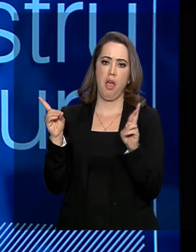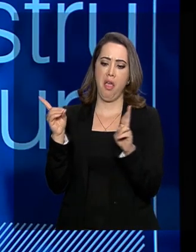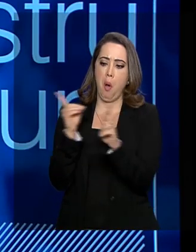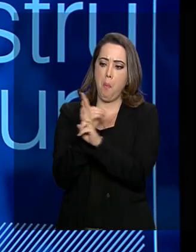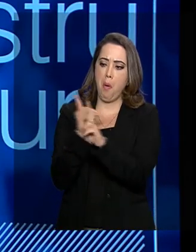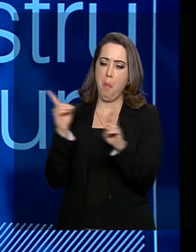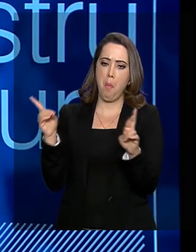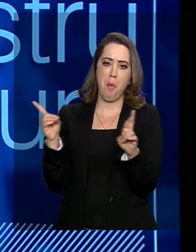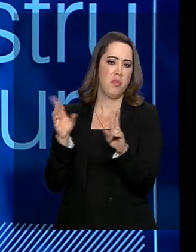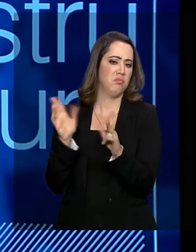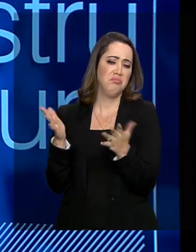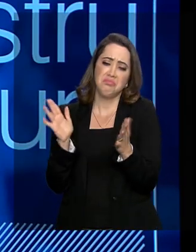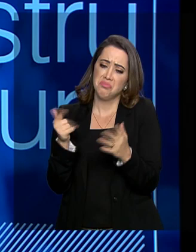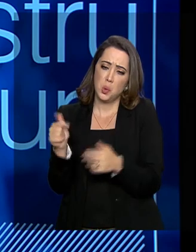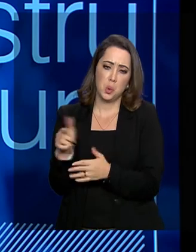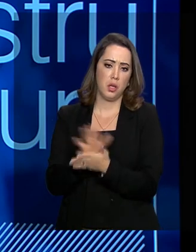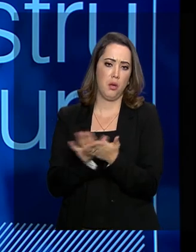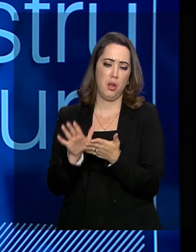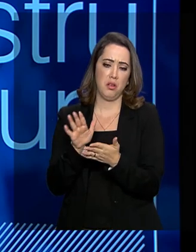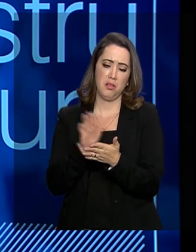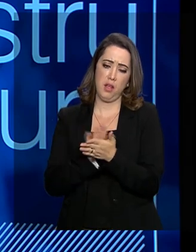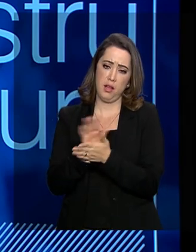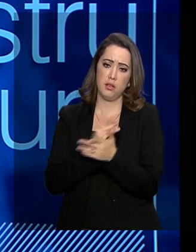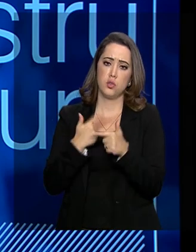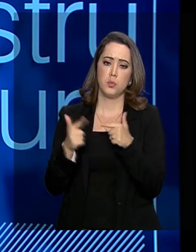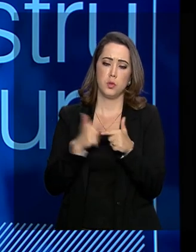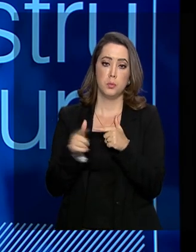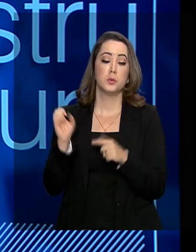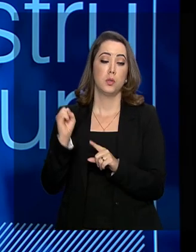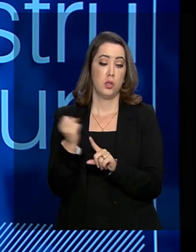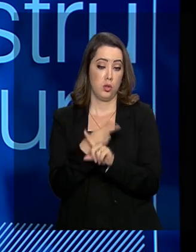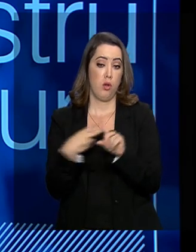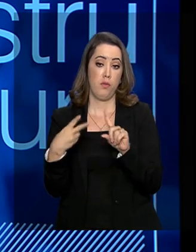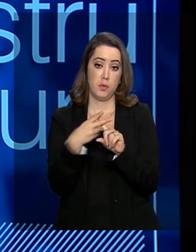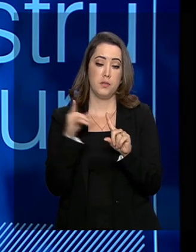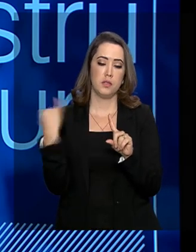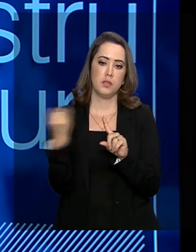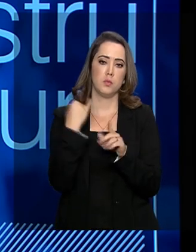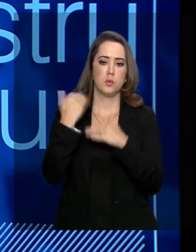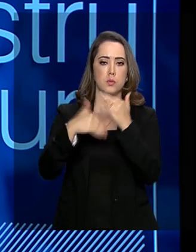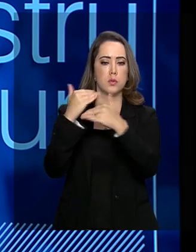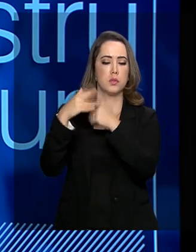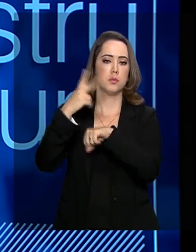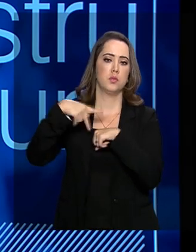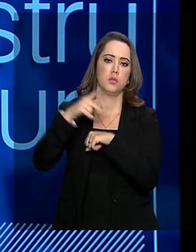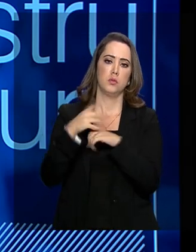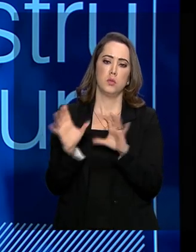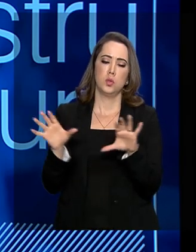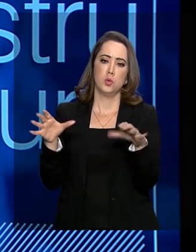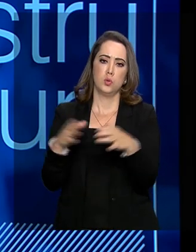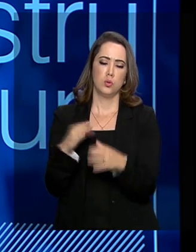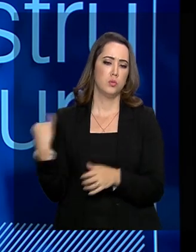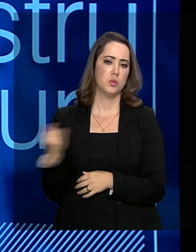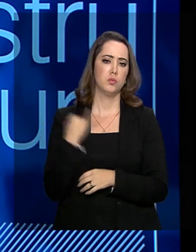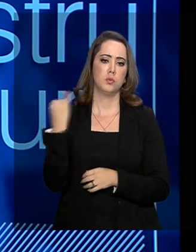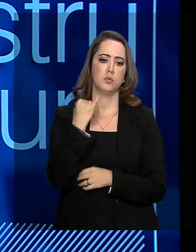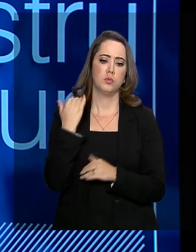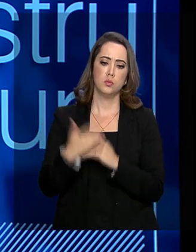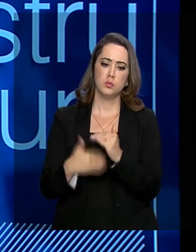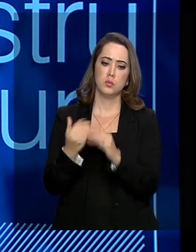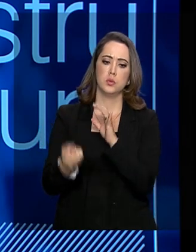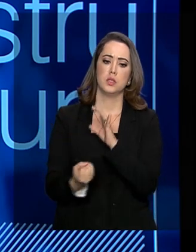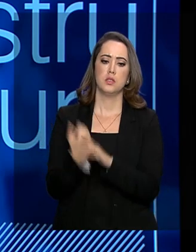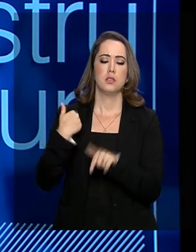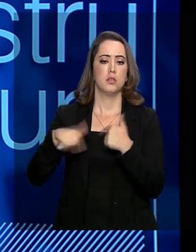perder esse recurso. Então, a nova Previdência é fundamental para a retomada do crescimento do Brasil e a estrutura de infraestrutura é essa grande alavanca para a